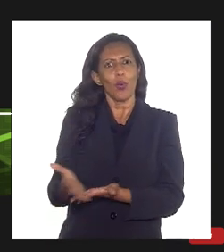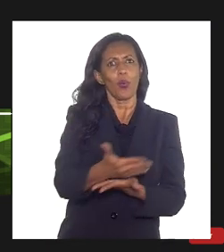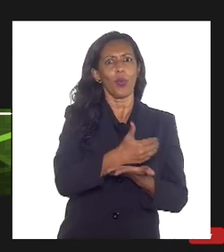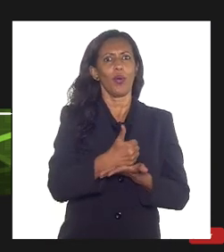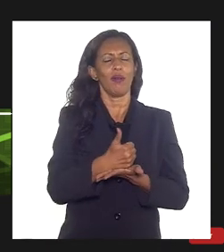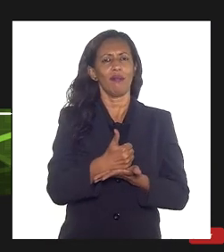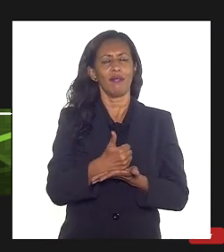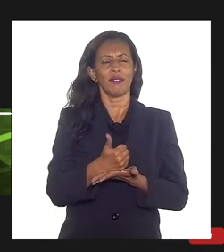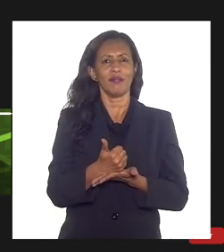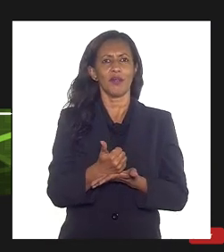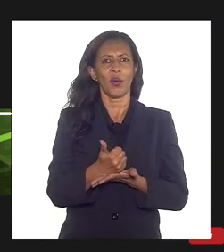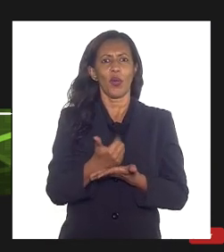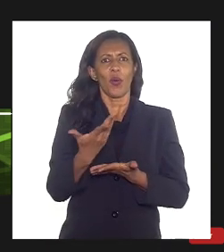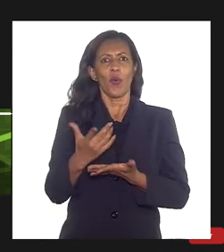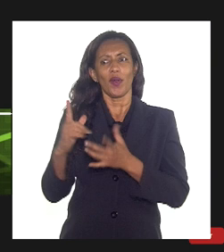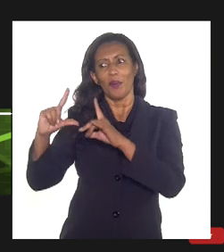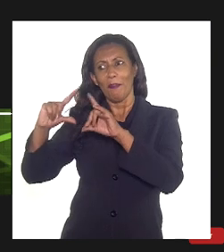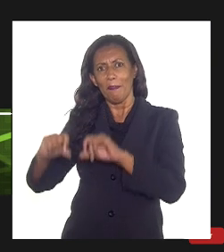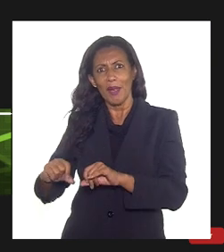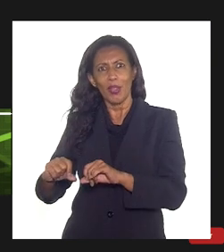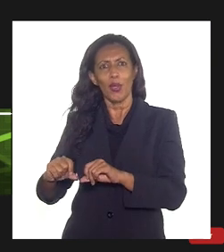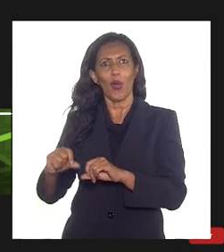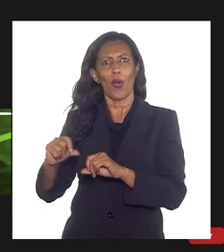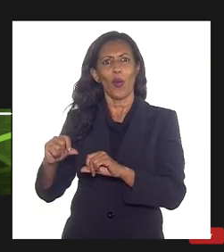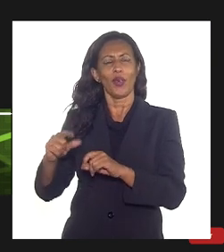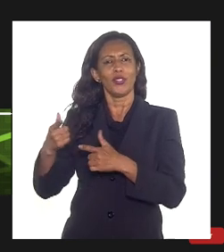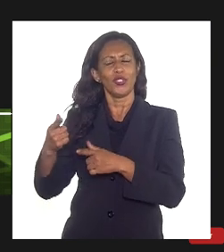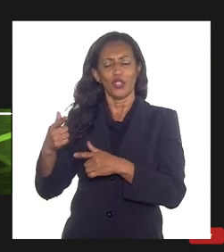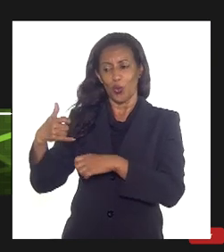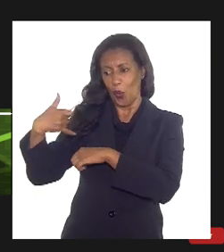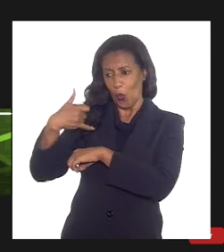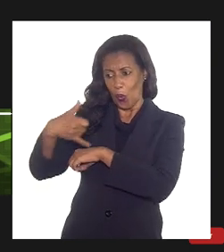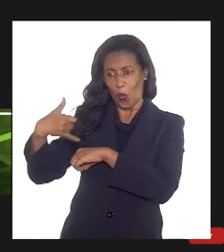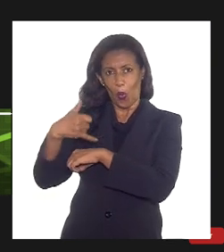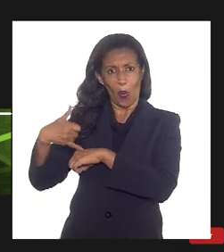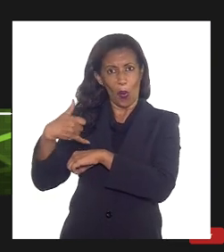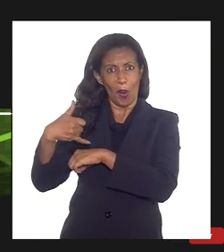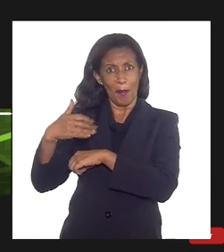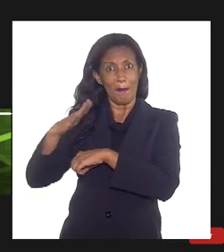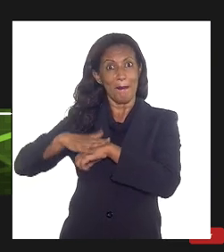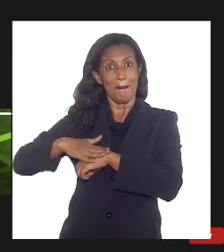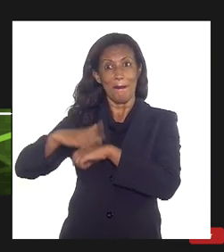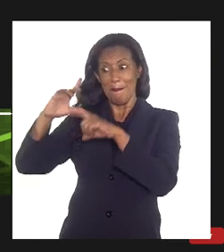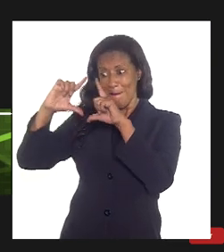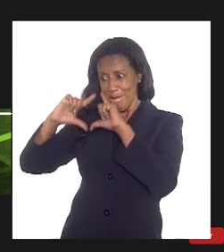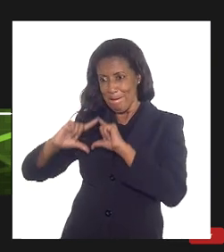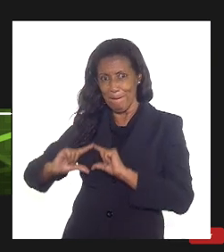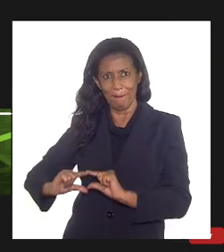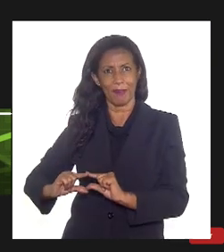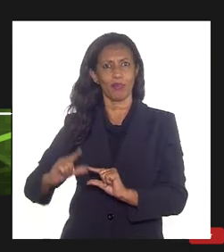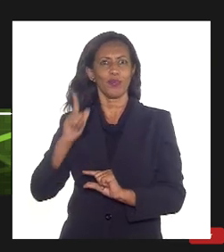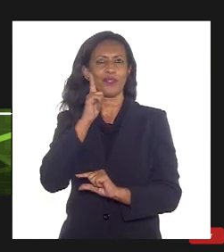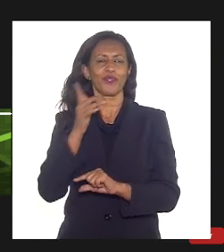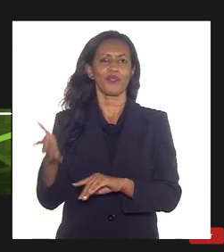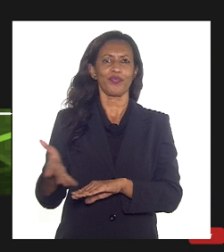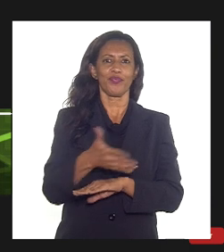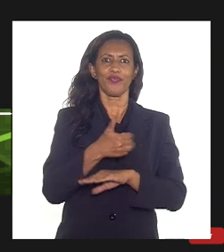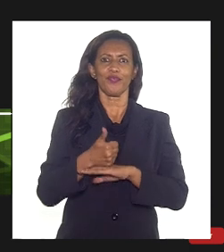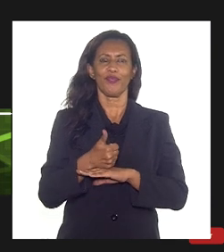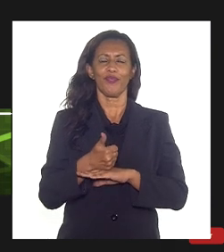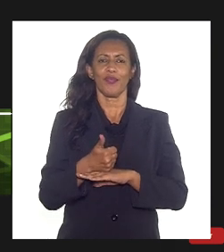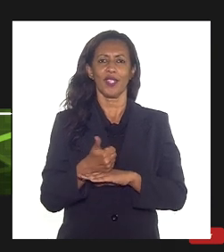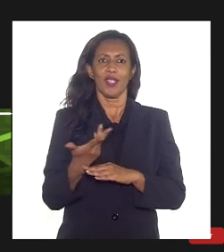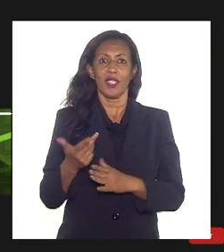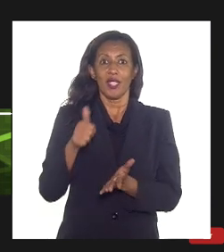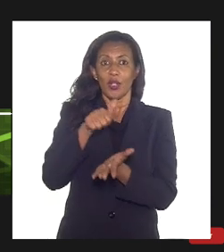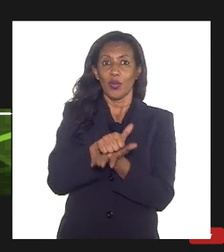quanto menor a nossa capacidade de refinar de beneficiar o óleo menos a gente vai arrecadar porque será feito em outro estado e consequentemente